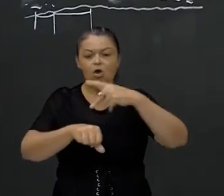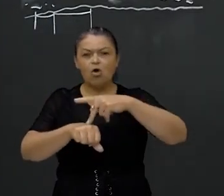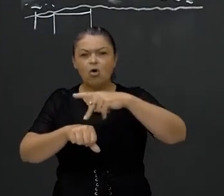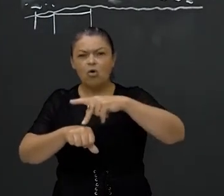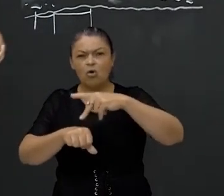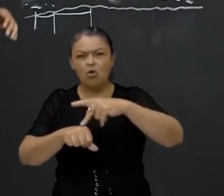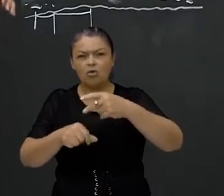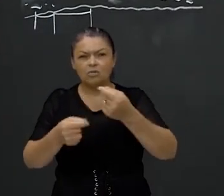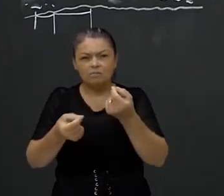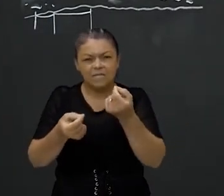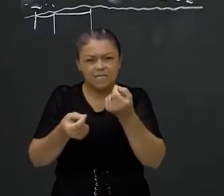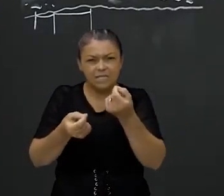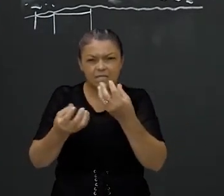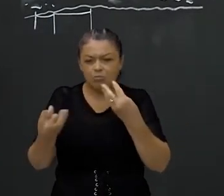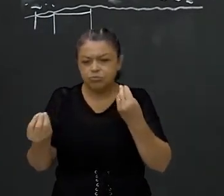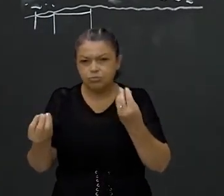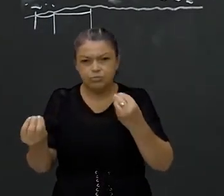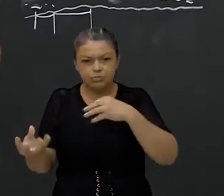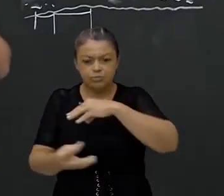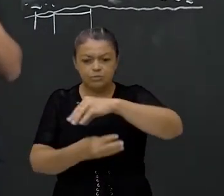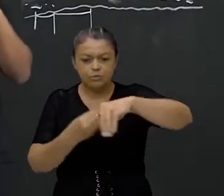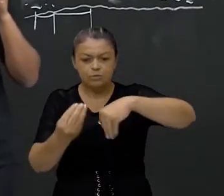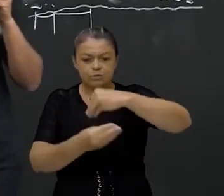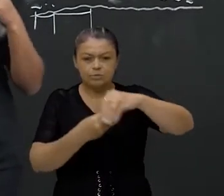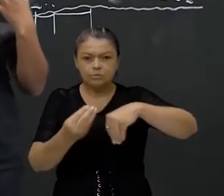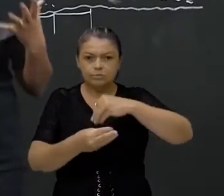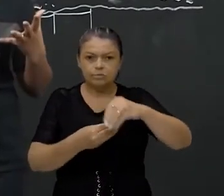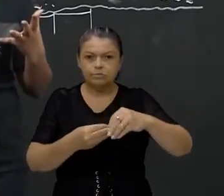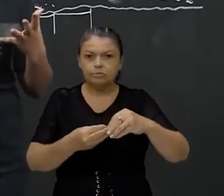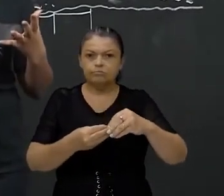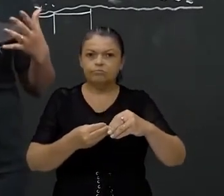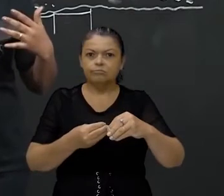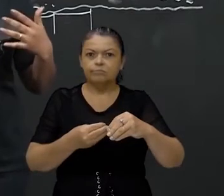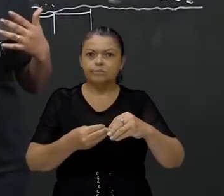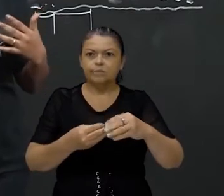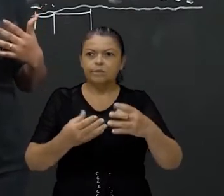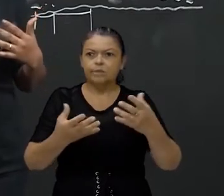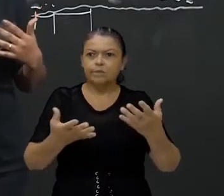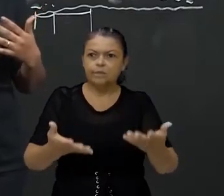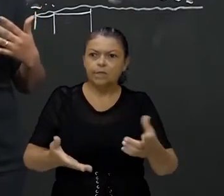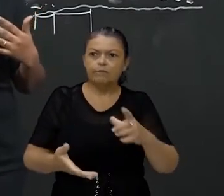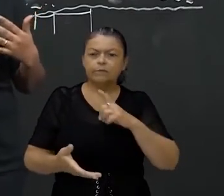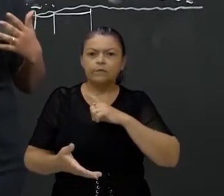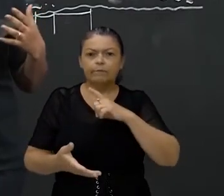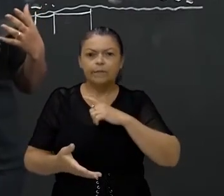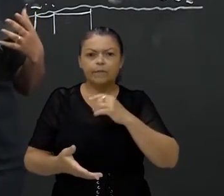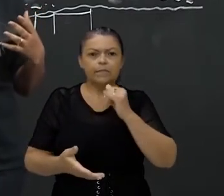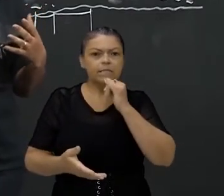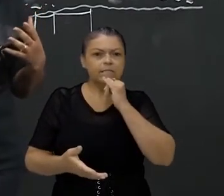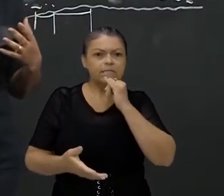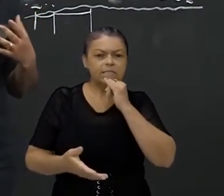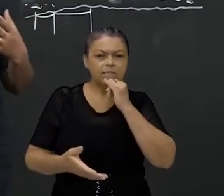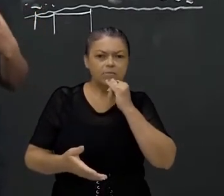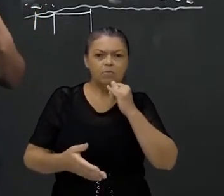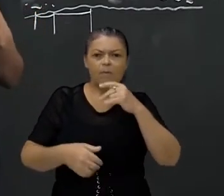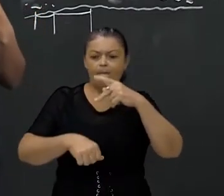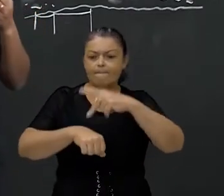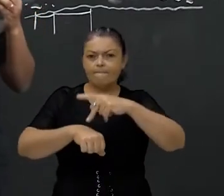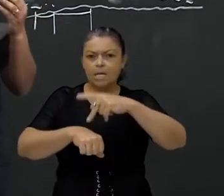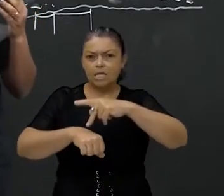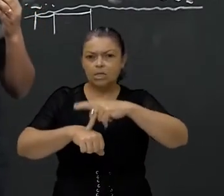uma rocha magmática ou uma rocha metamórfica, que ela foi sofrendo impacto de agentes ambientais, água,